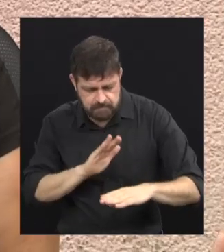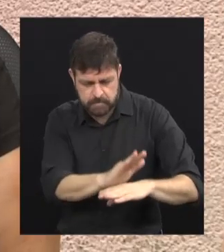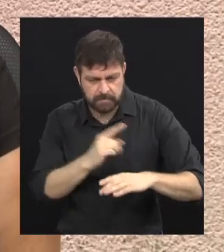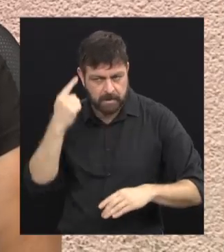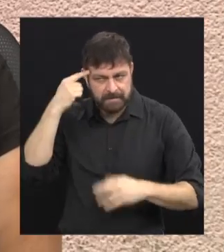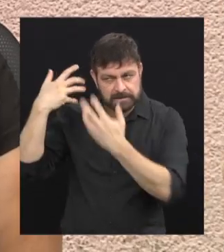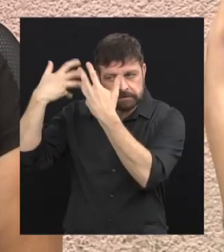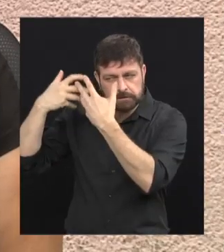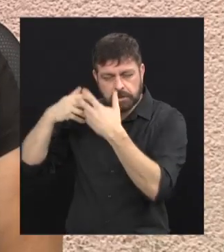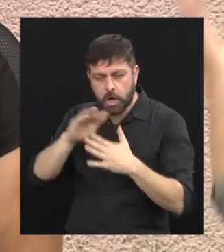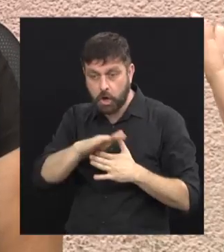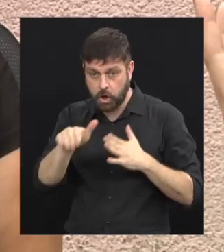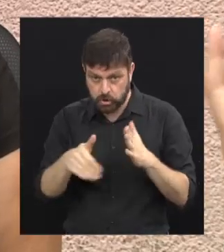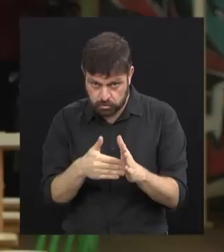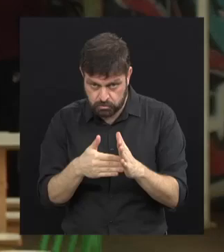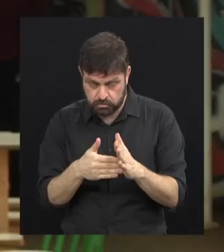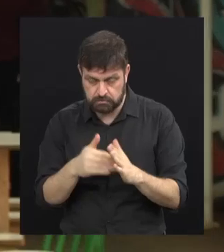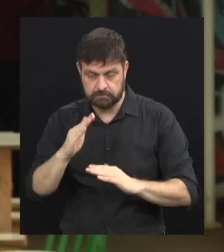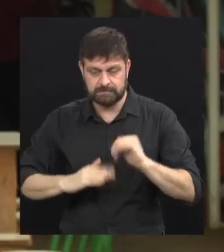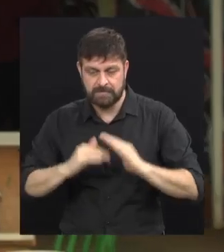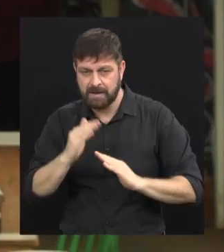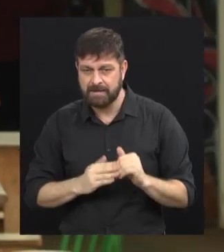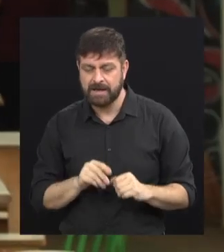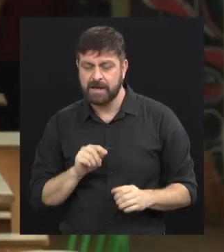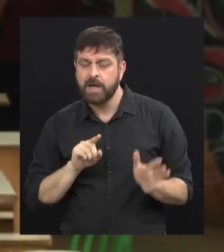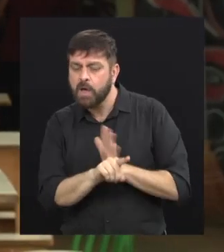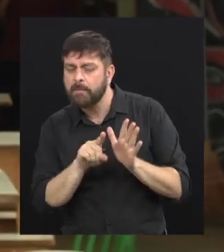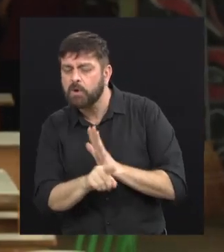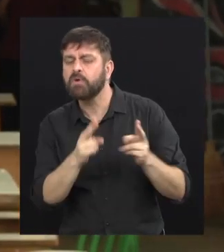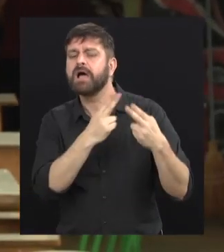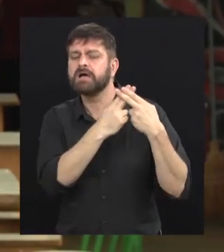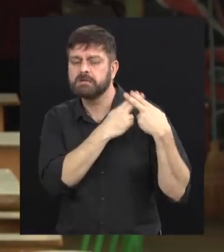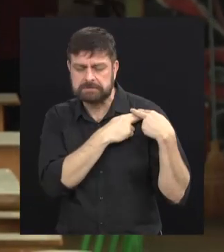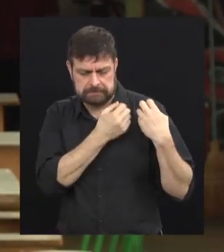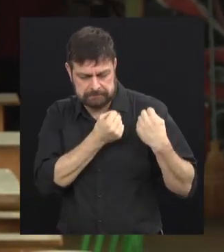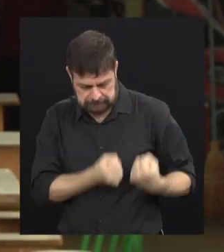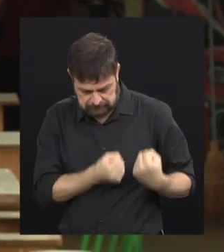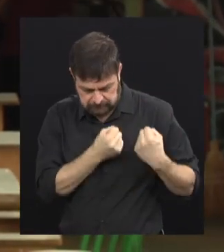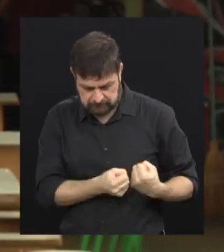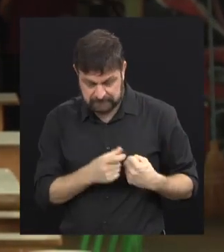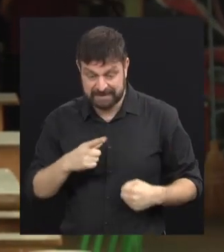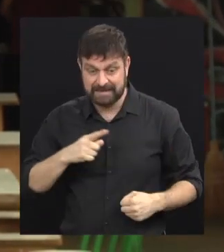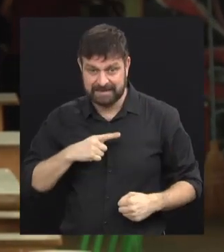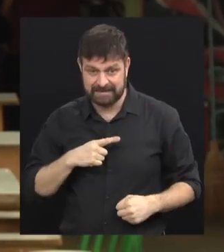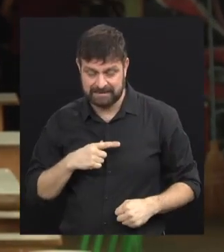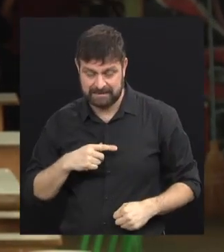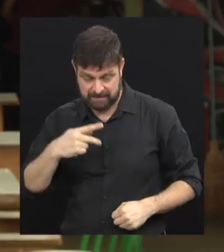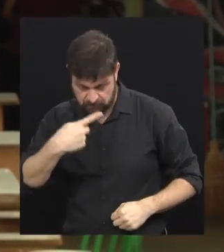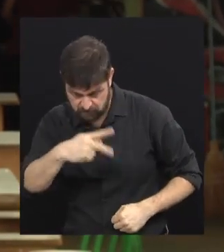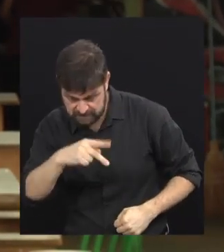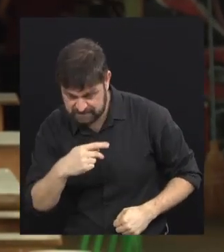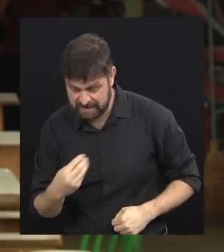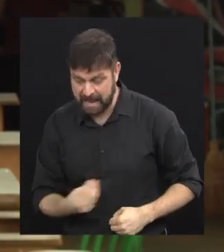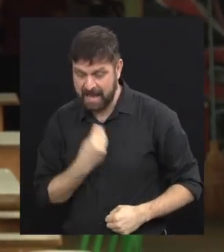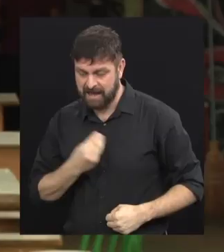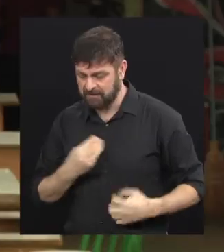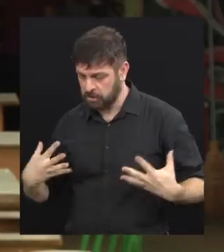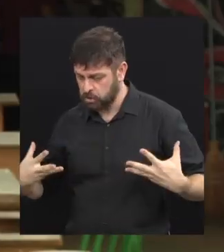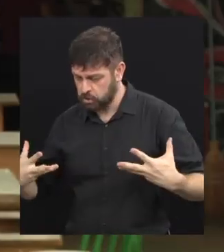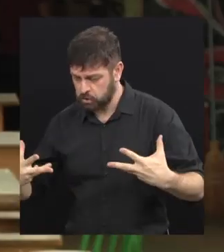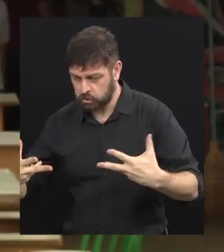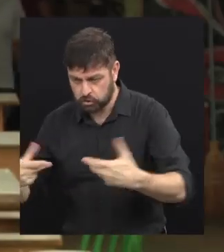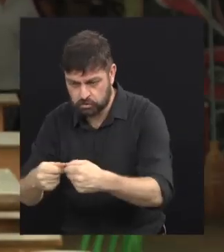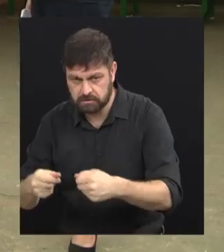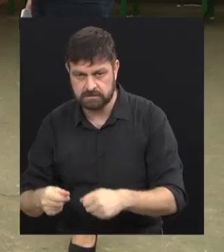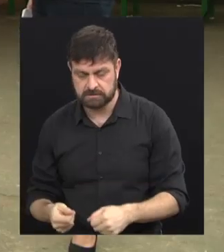que pensa tudo o que vai ser feito. Mas qual que o peso da responsabilidade de você ter nas mãos todas essas vidas e elas terem que chegar de um